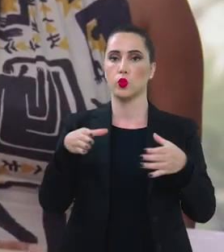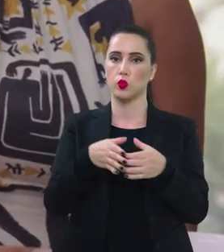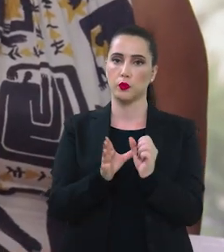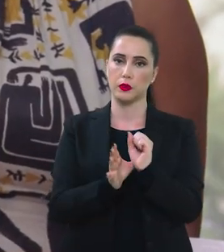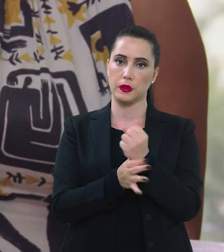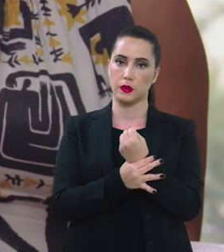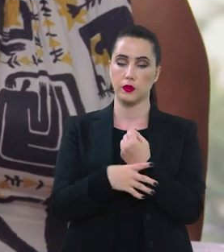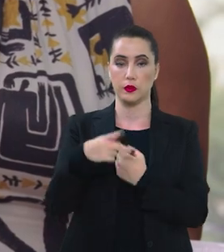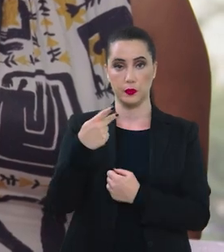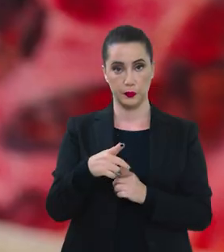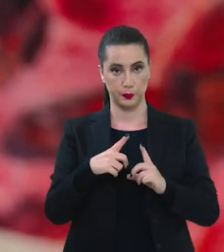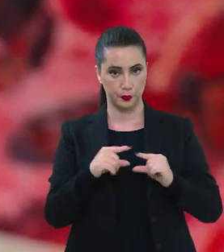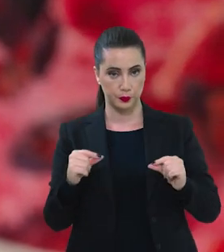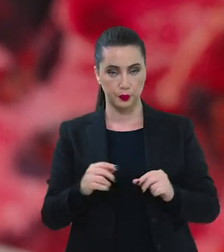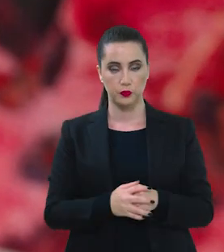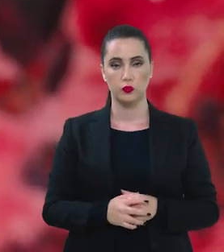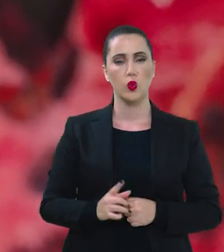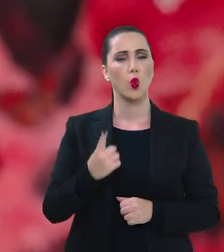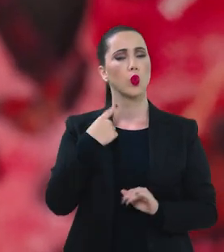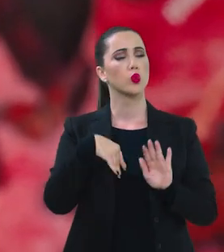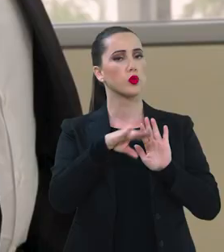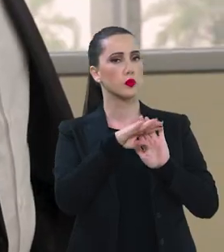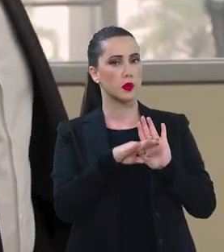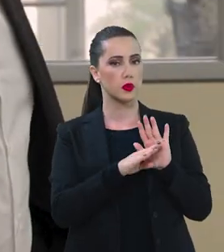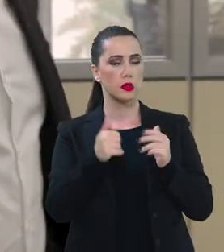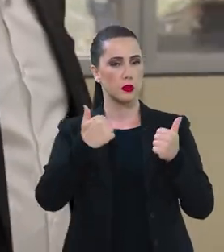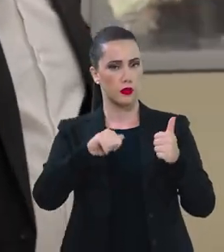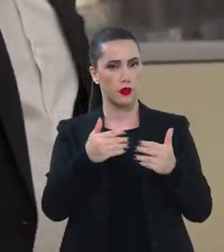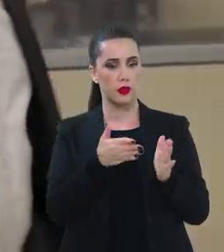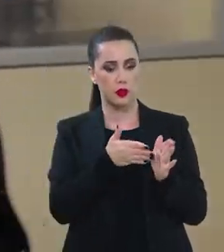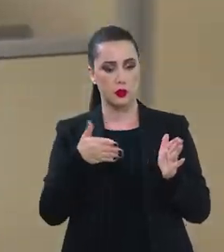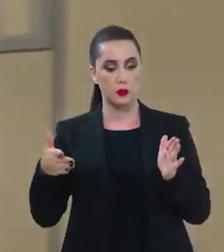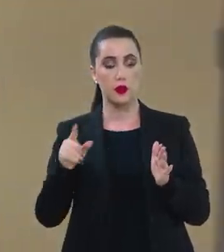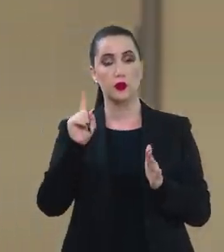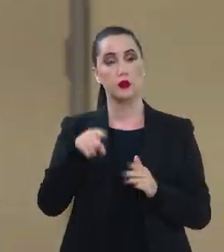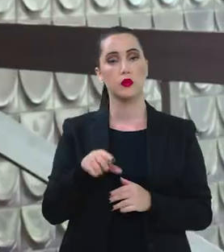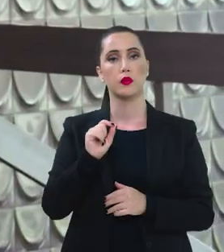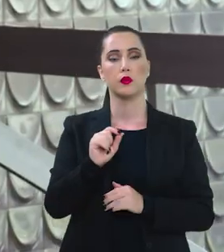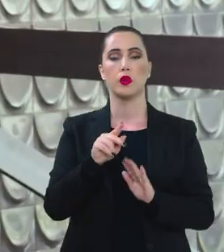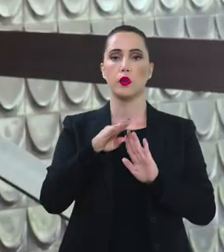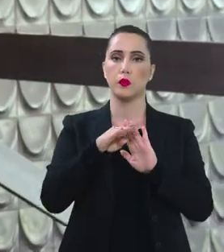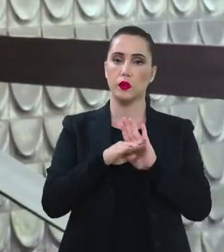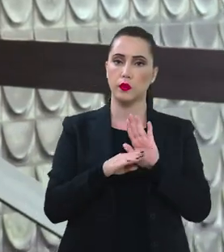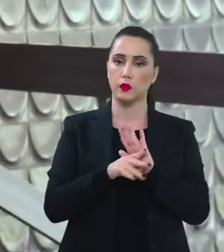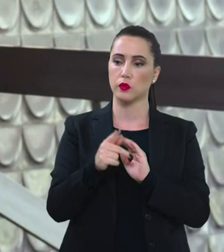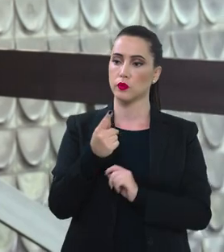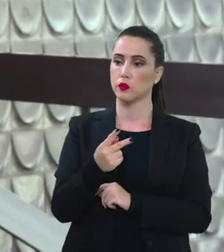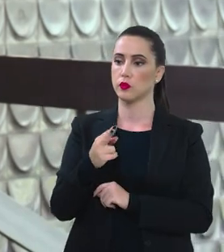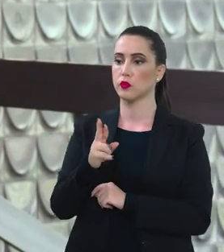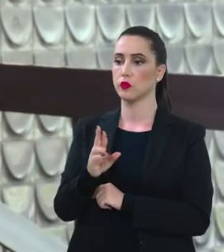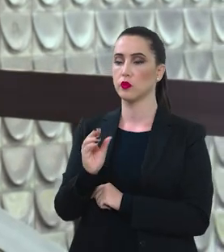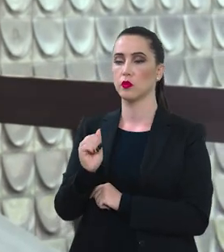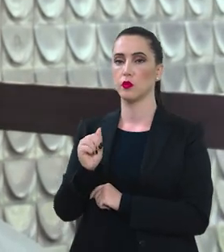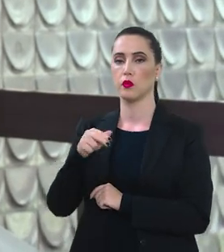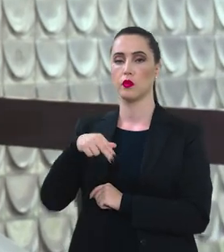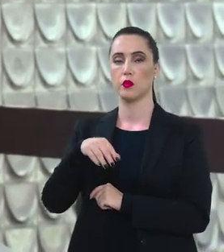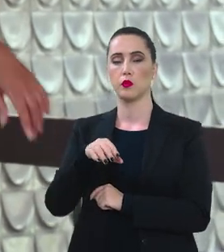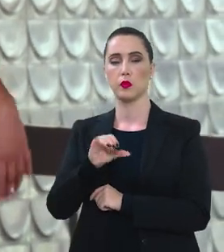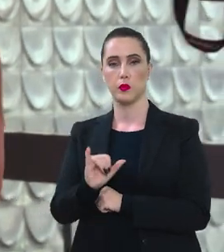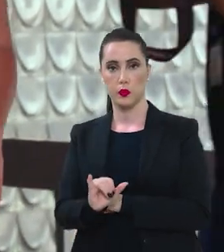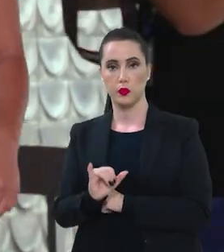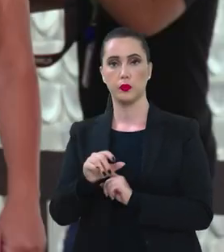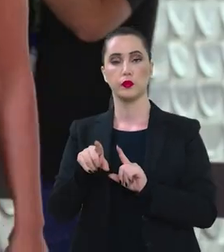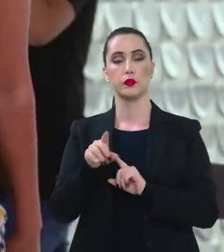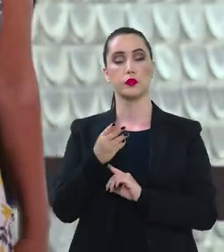pública aqui em Brasília. Um dos programas que foram analisados neste período é justamente o Programa Nacional de Segurança